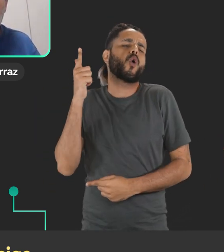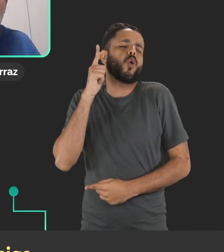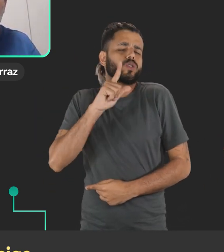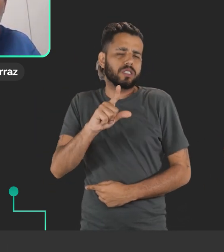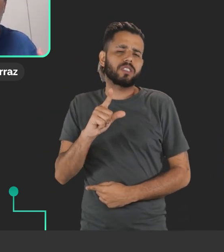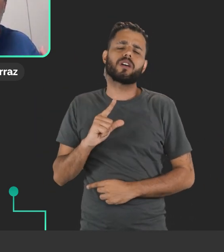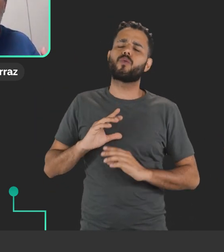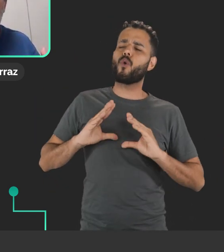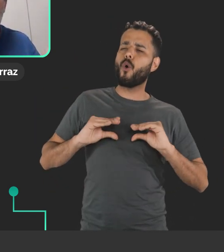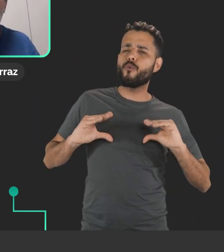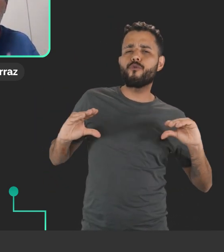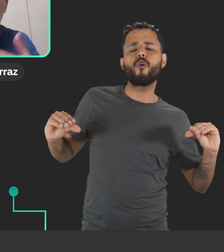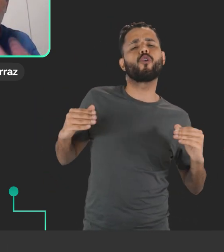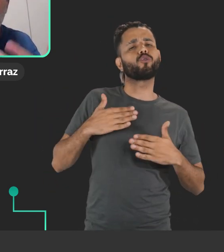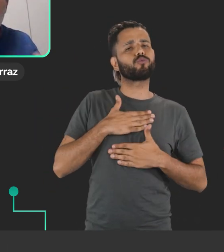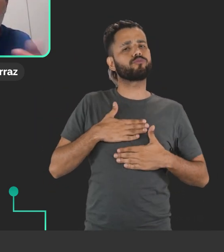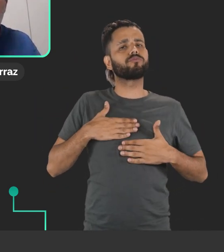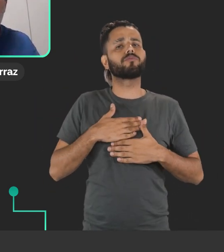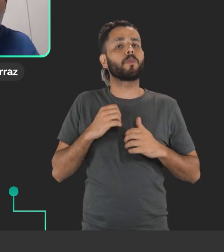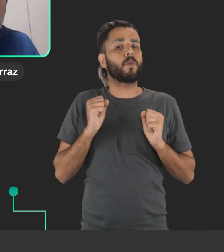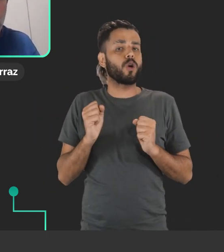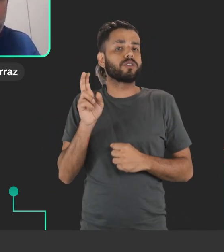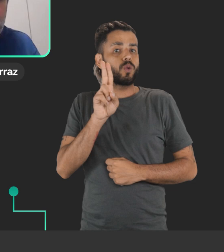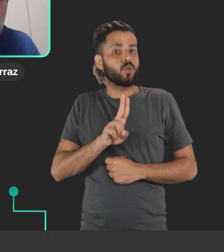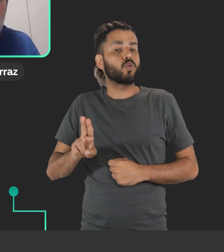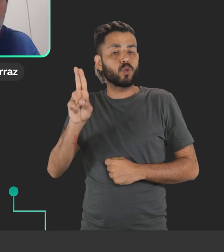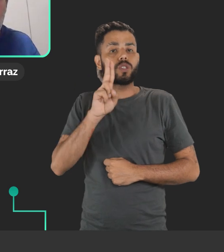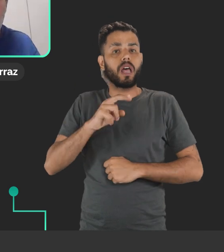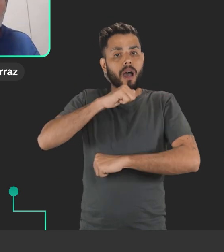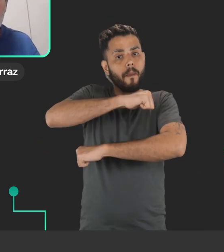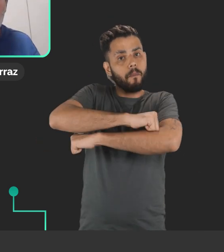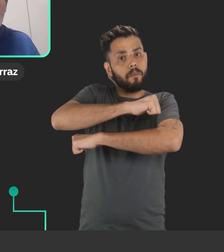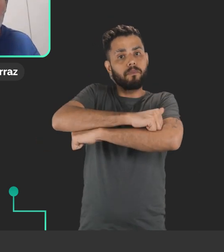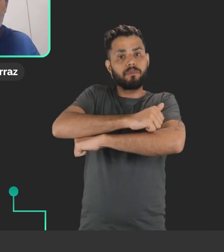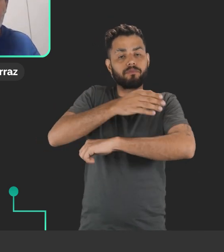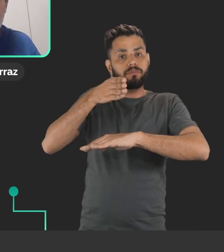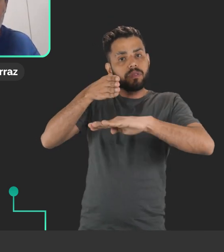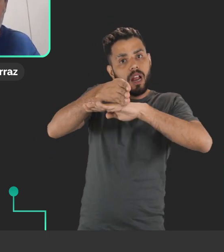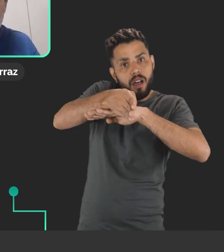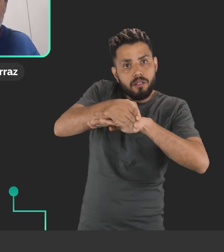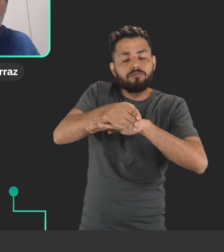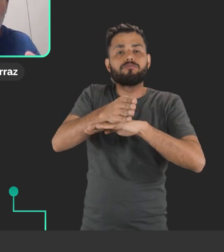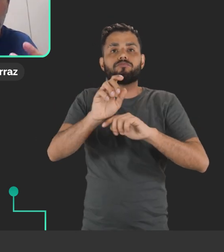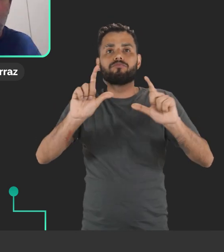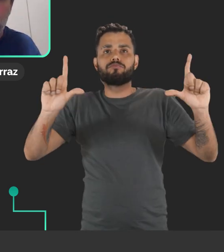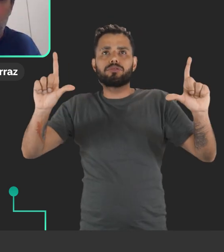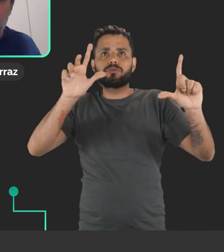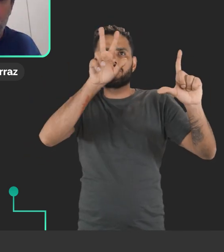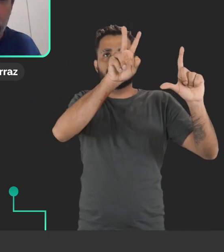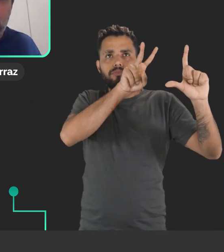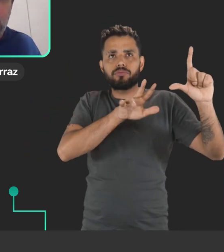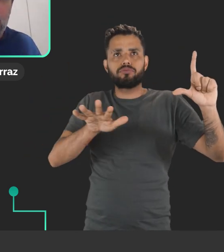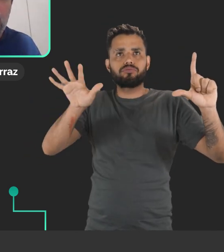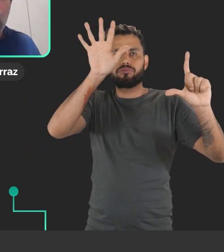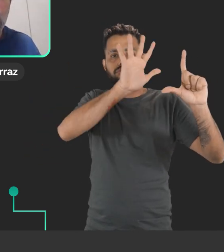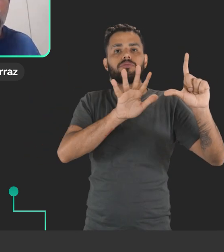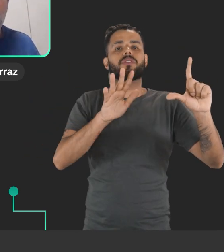conforto, né? E possa utilizar a plataforma de forma um pouco mais confortável, né?